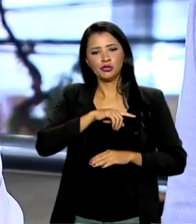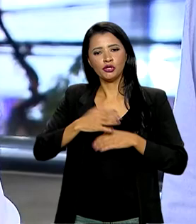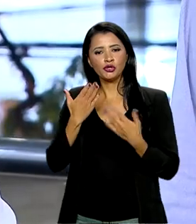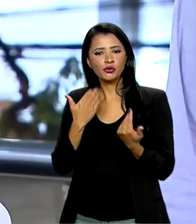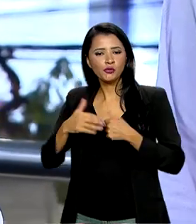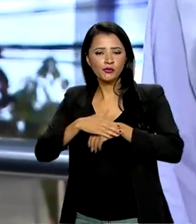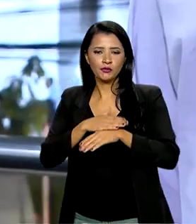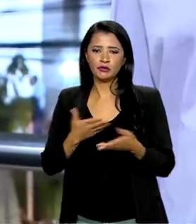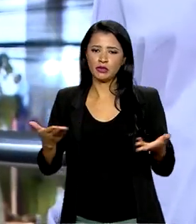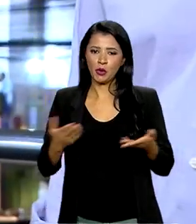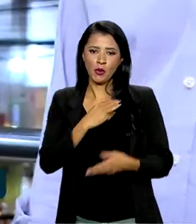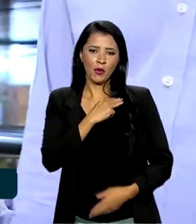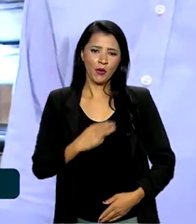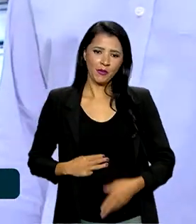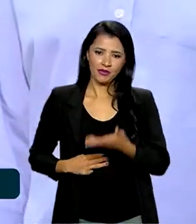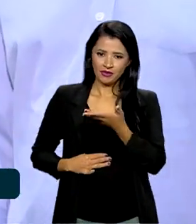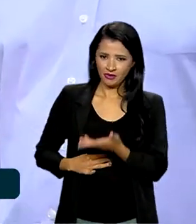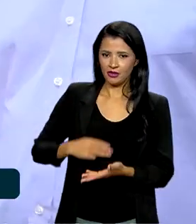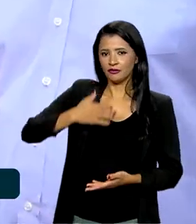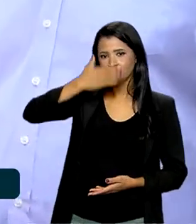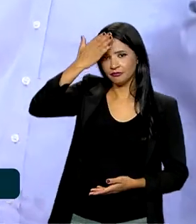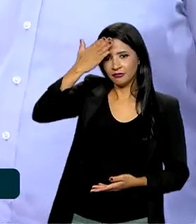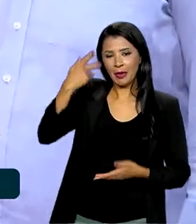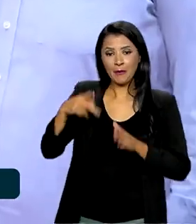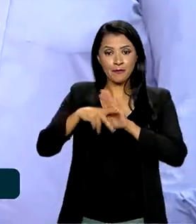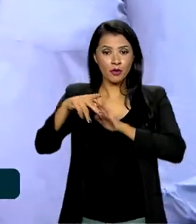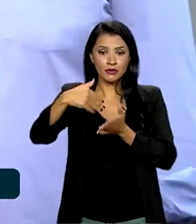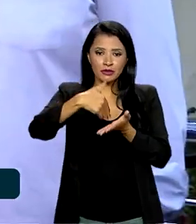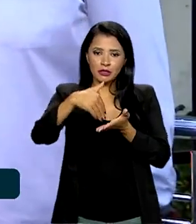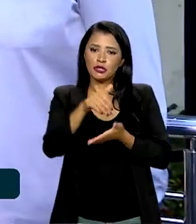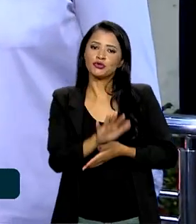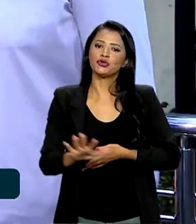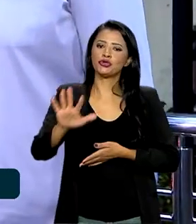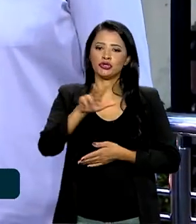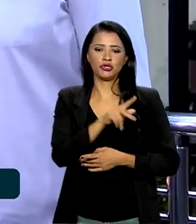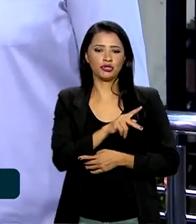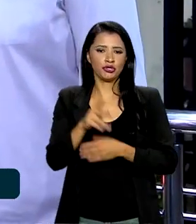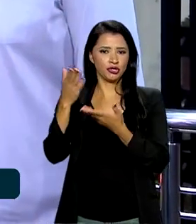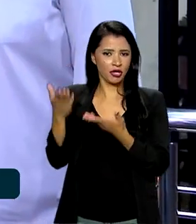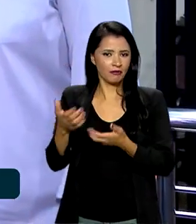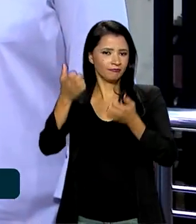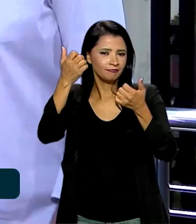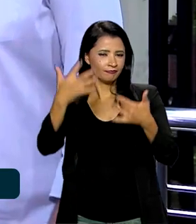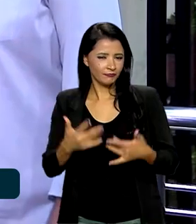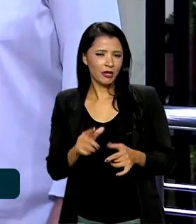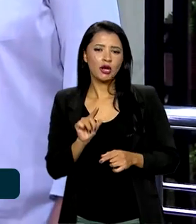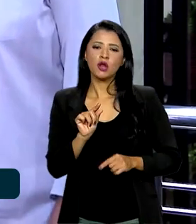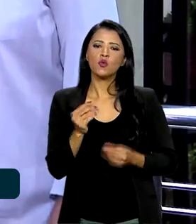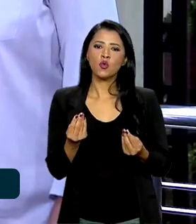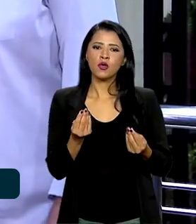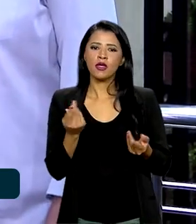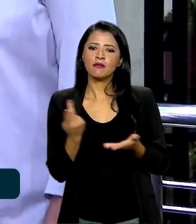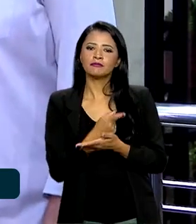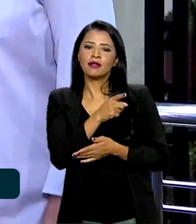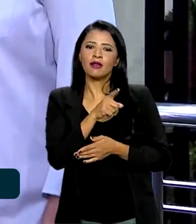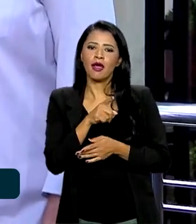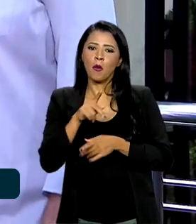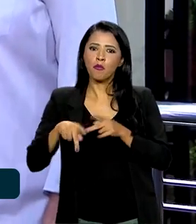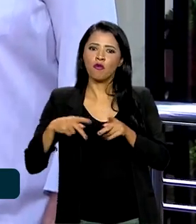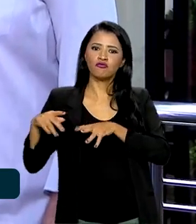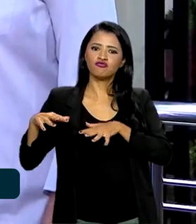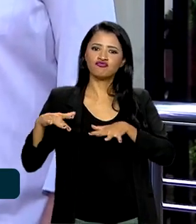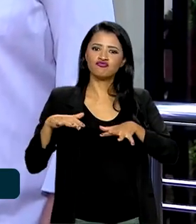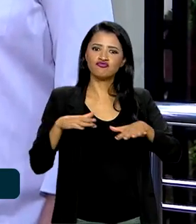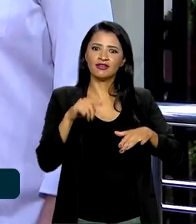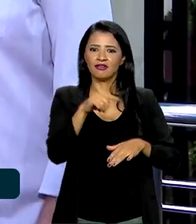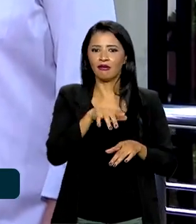agora com o ministro Márcio Macedo, ministro da Secretaria-Geral da Presidência. Vai falar pra gente um pouquinho dessa mobilização popular, né,